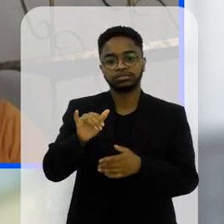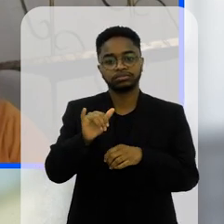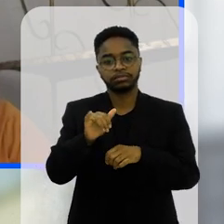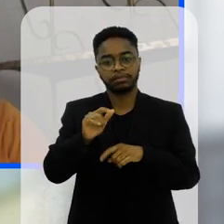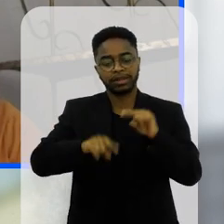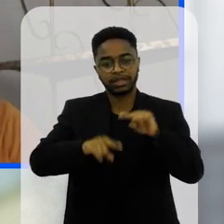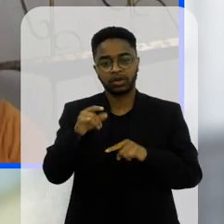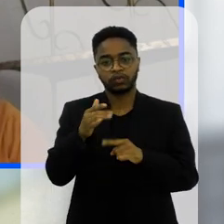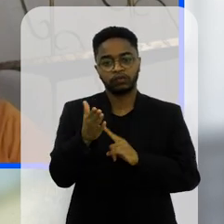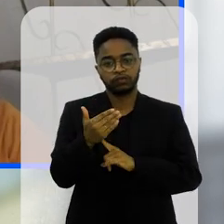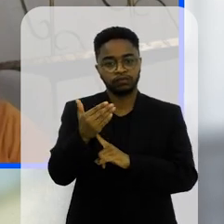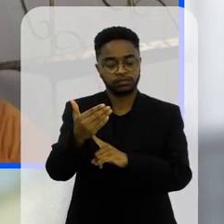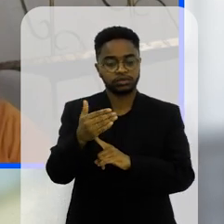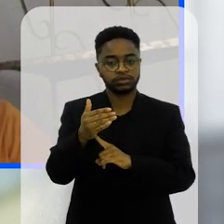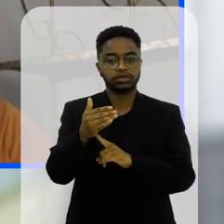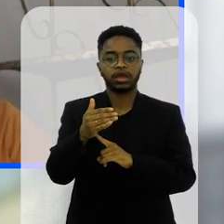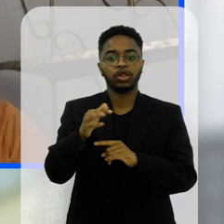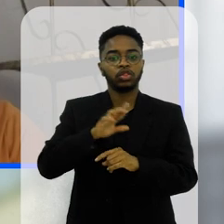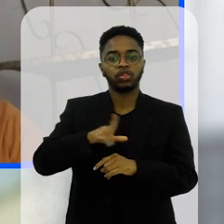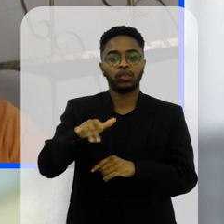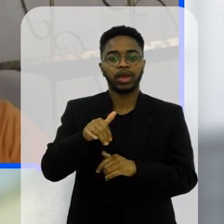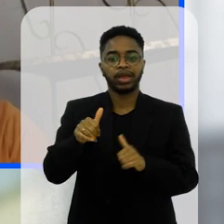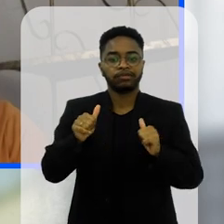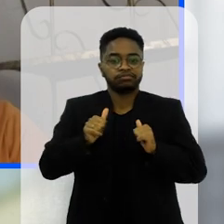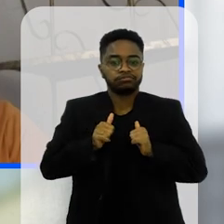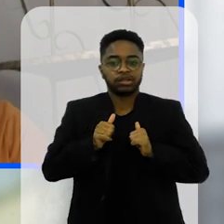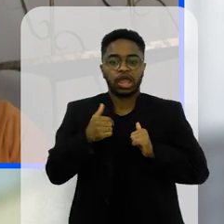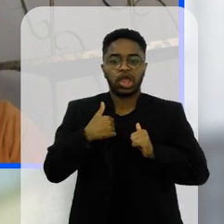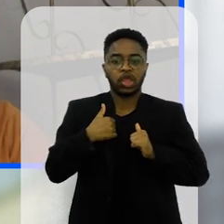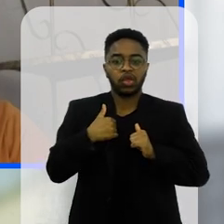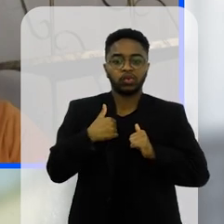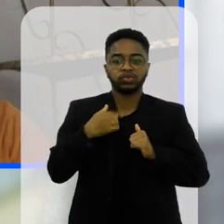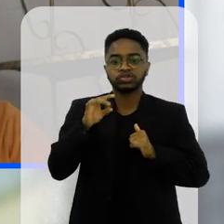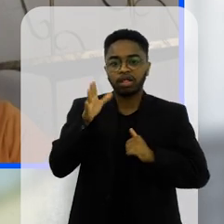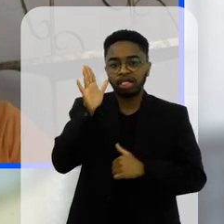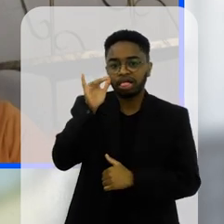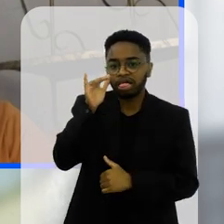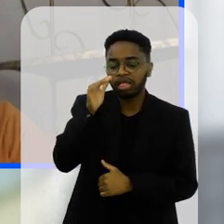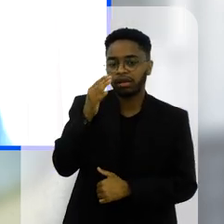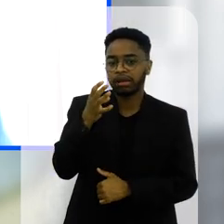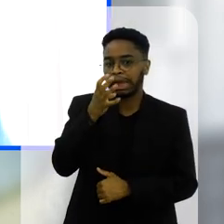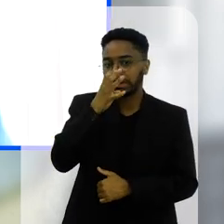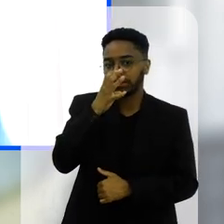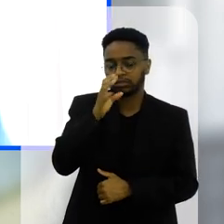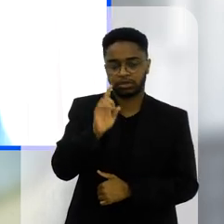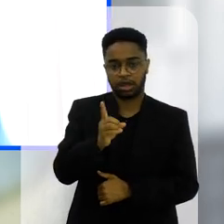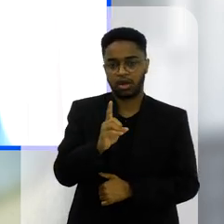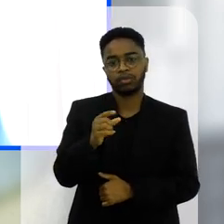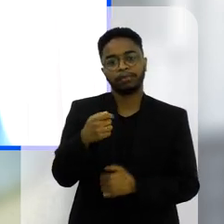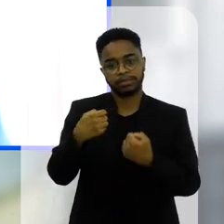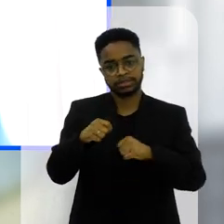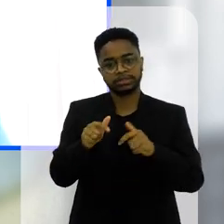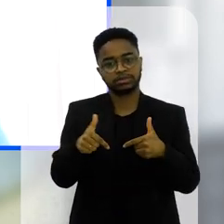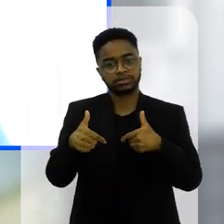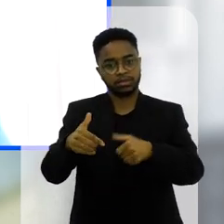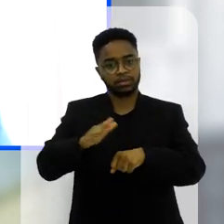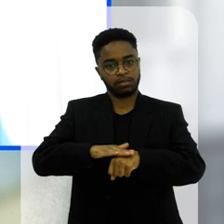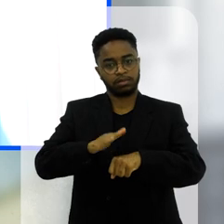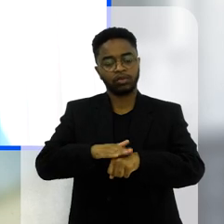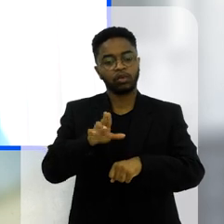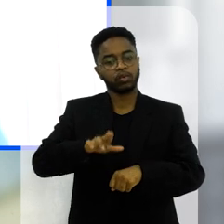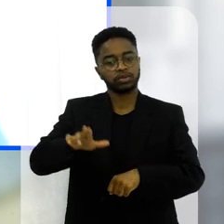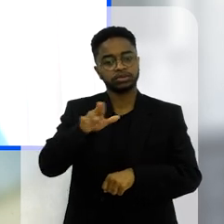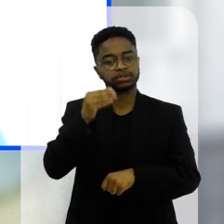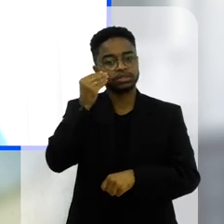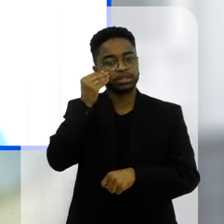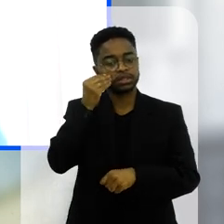ferramentas digitais e não uma atitude passiva no sentido de só ser o consumidor dessas ferramentas a gente quer que eles utilizem isso